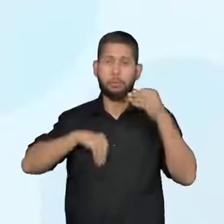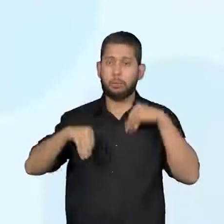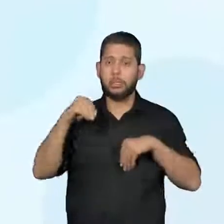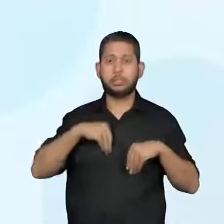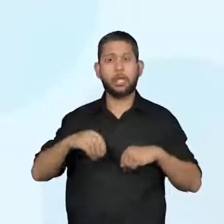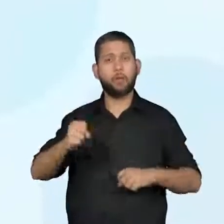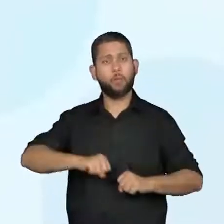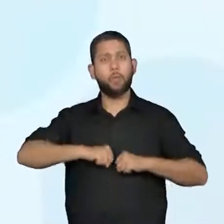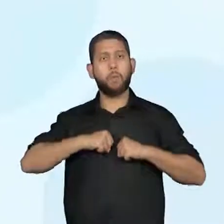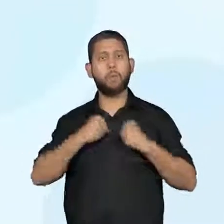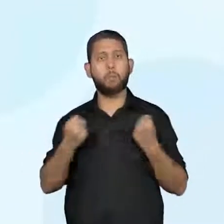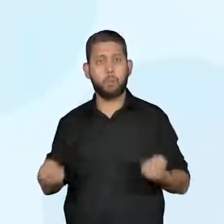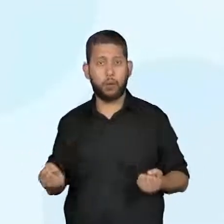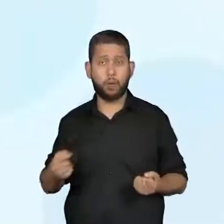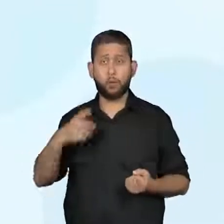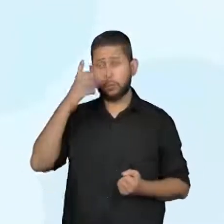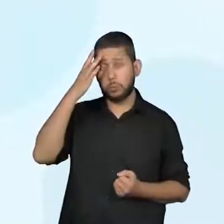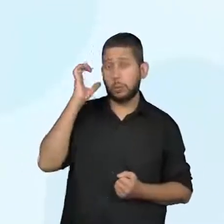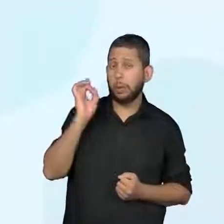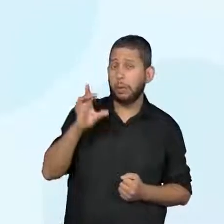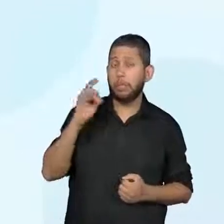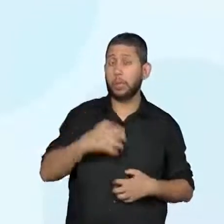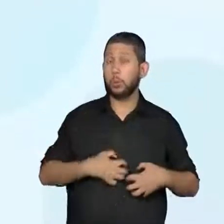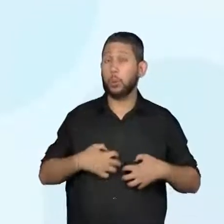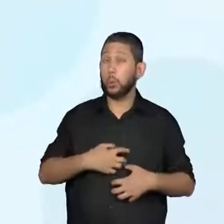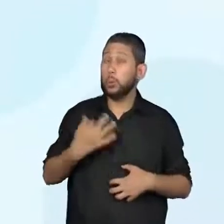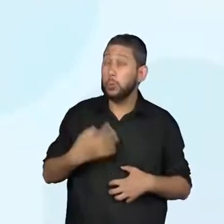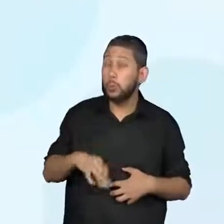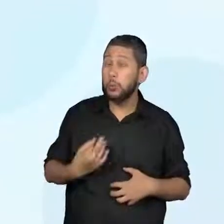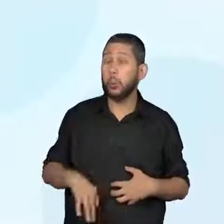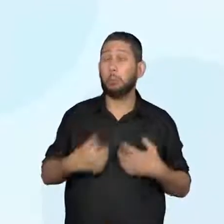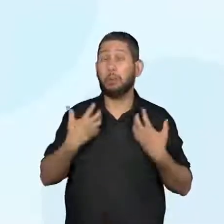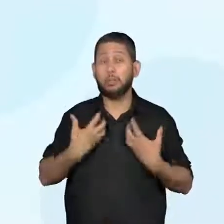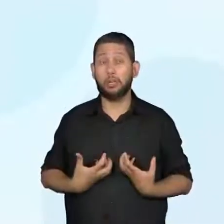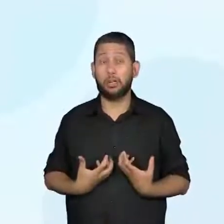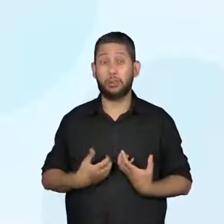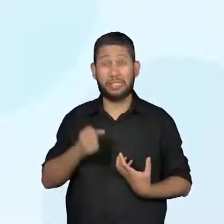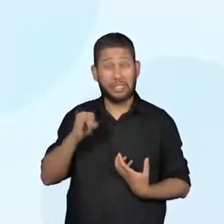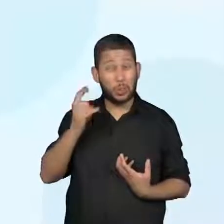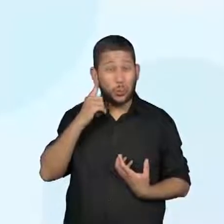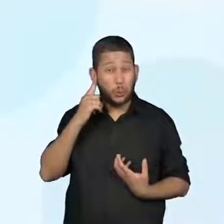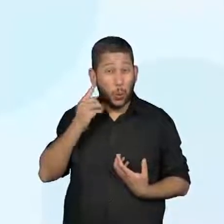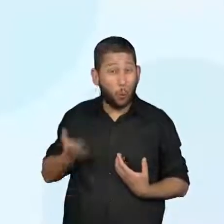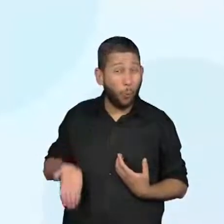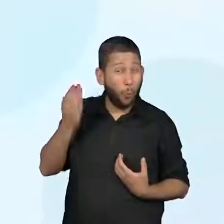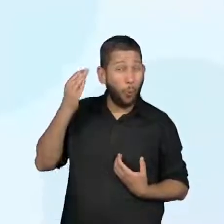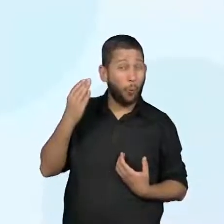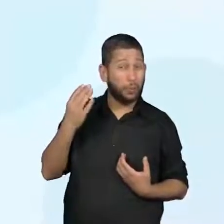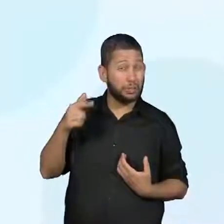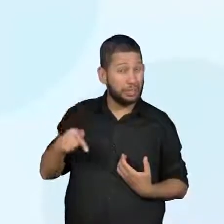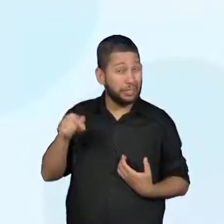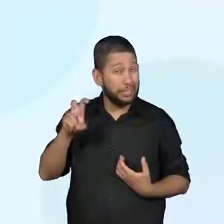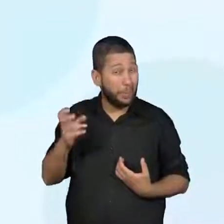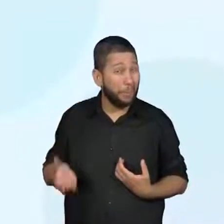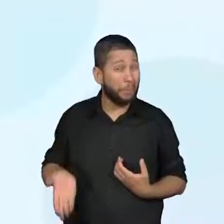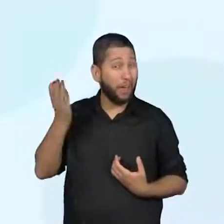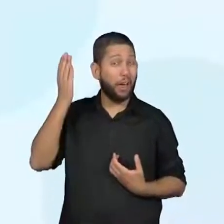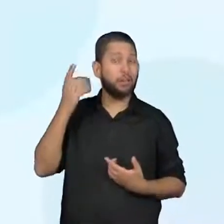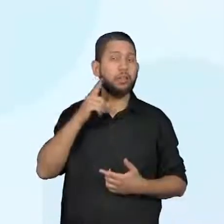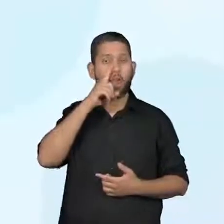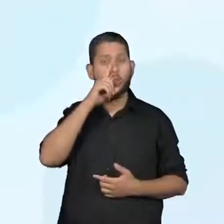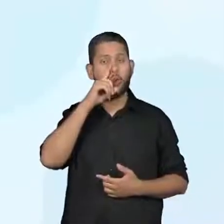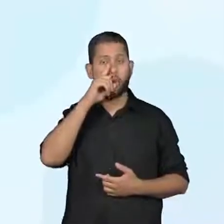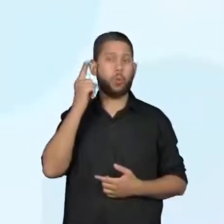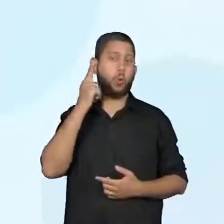alcançar 75 decibéis, a poluição sonora apresenta risco de perda auditiva. Ok? Então,